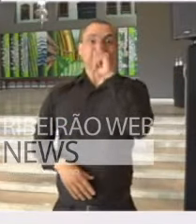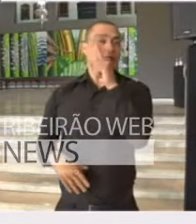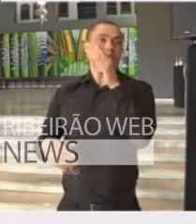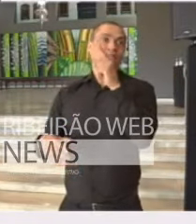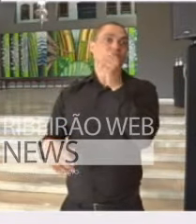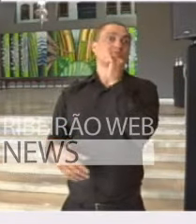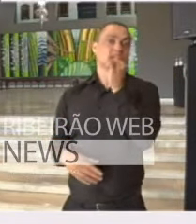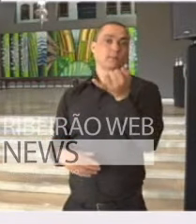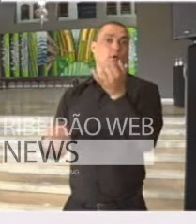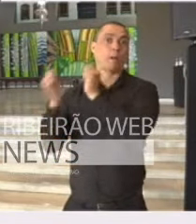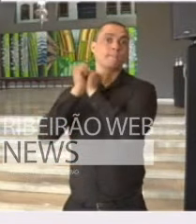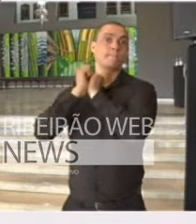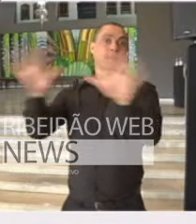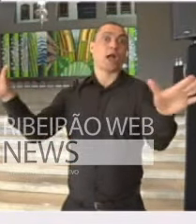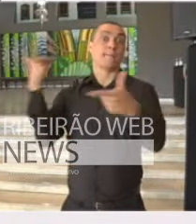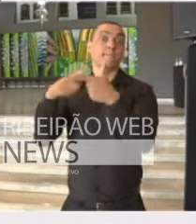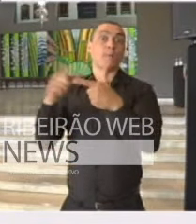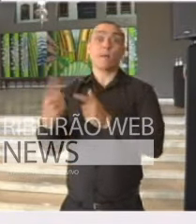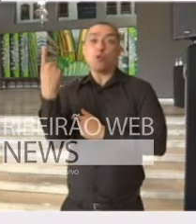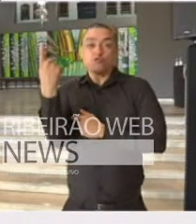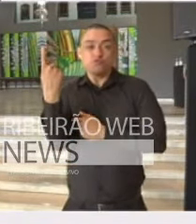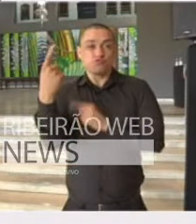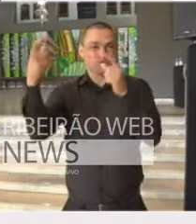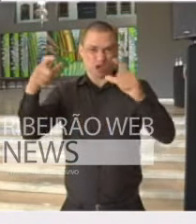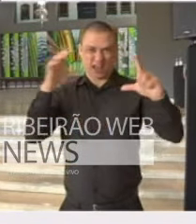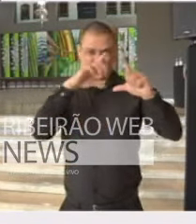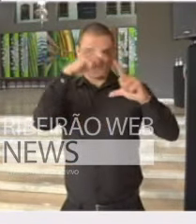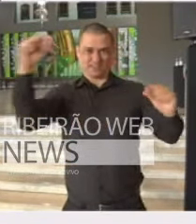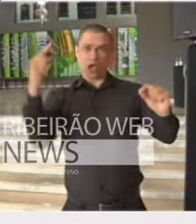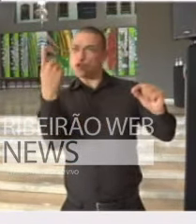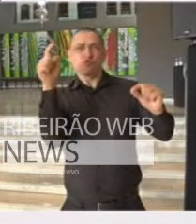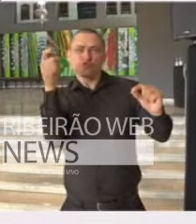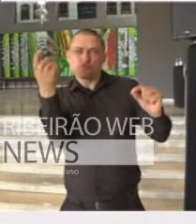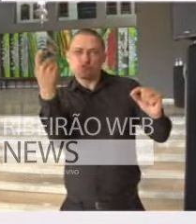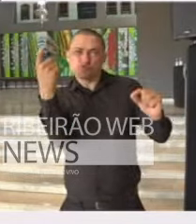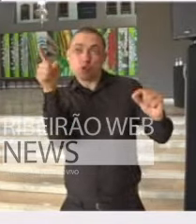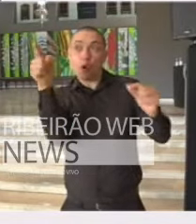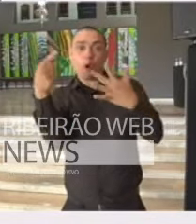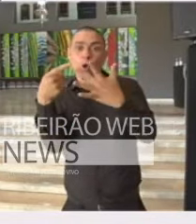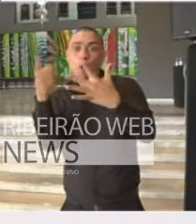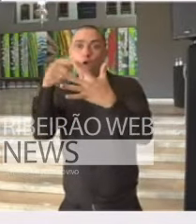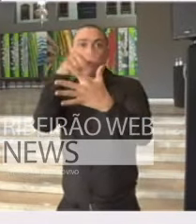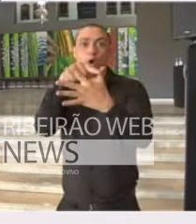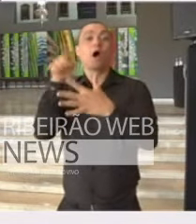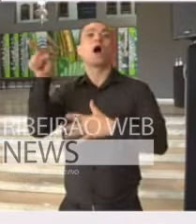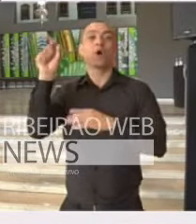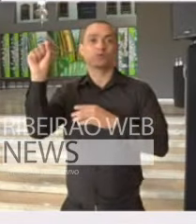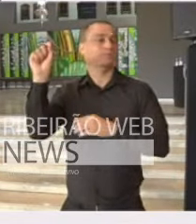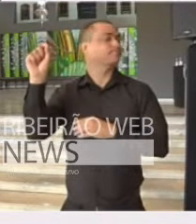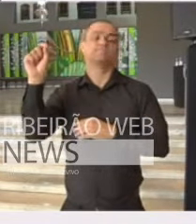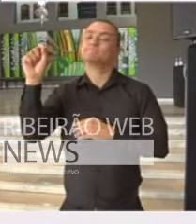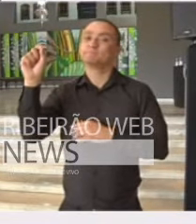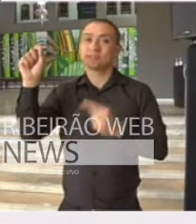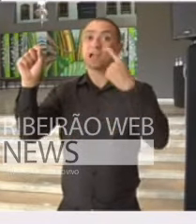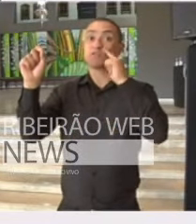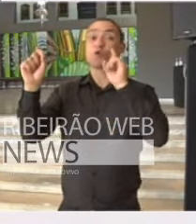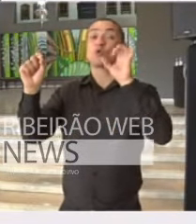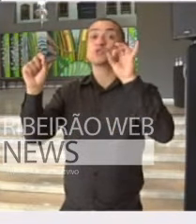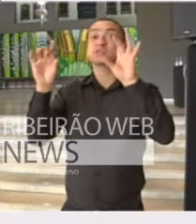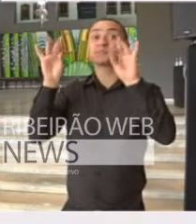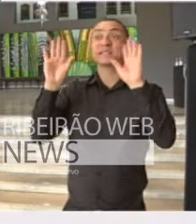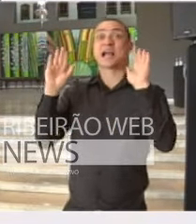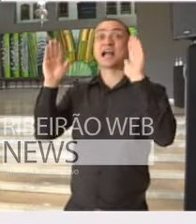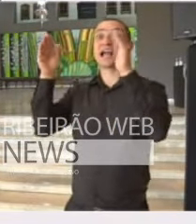por exemplo, problema, e tenha que regredir para a fase laranja ou até a fase vermelha? Aí, nós vamos tratar a